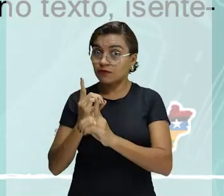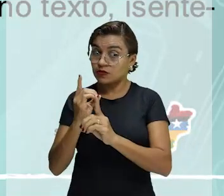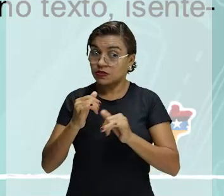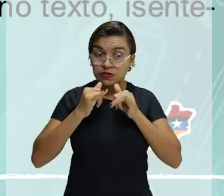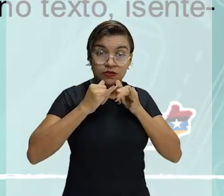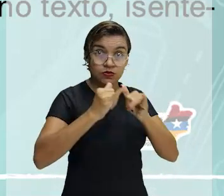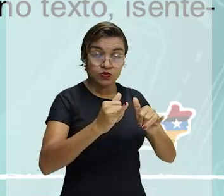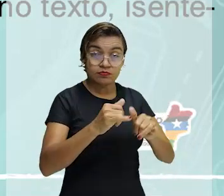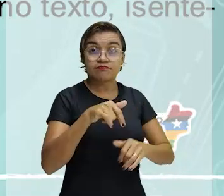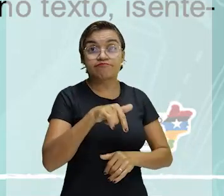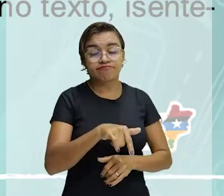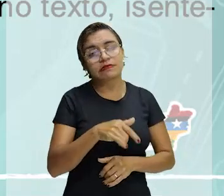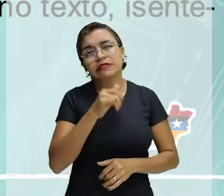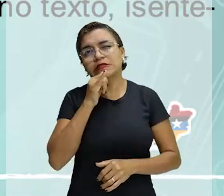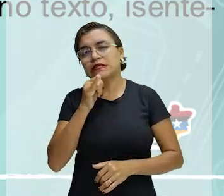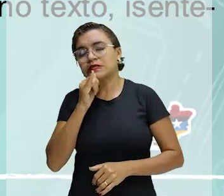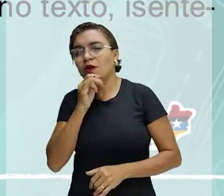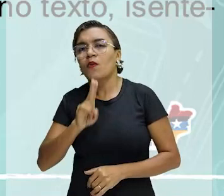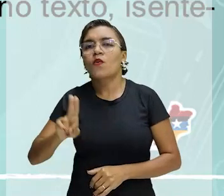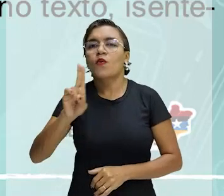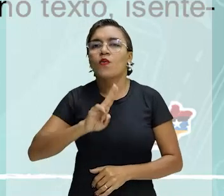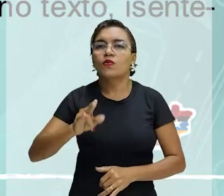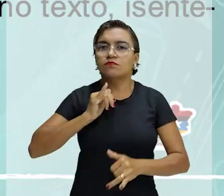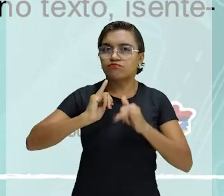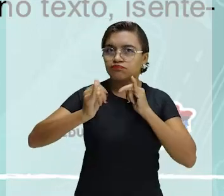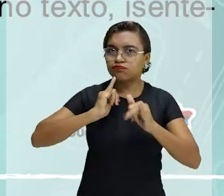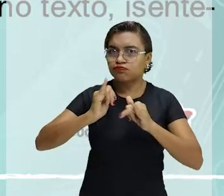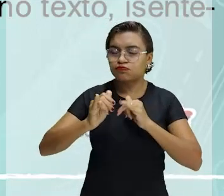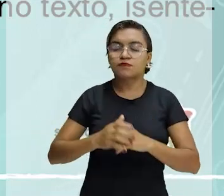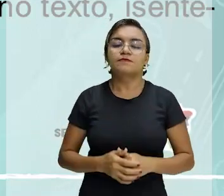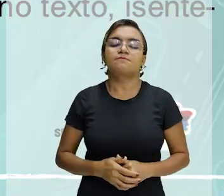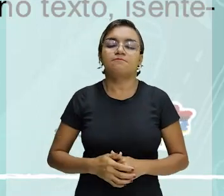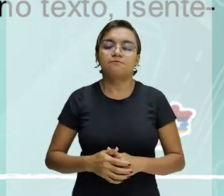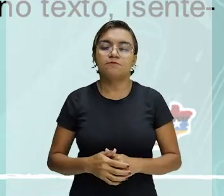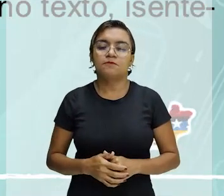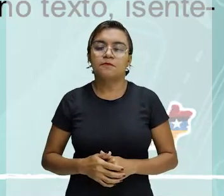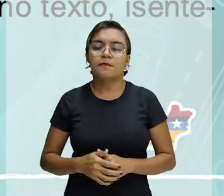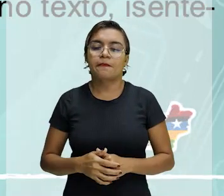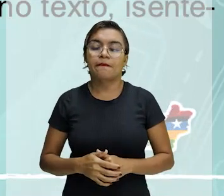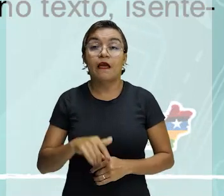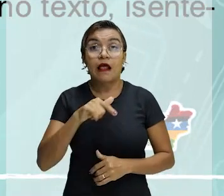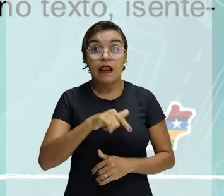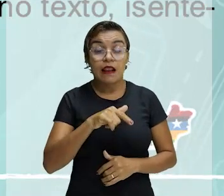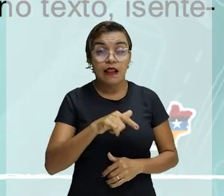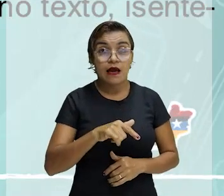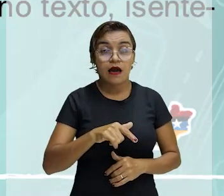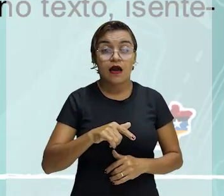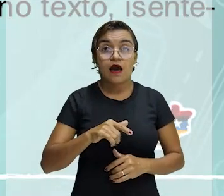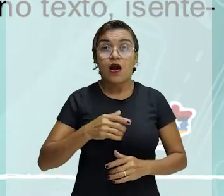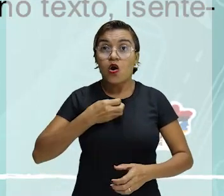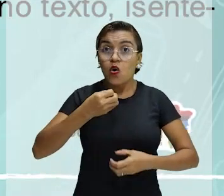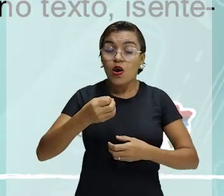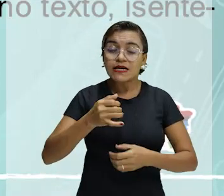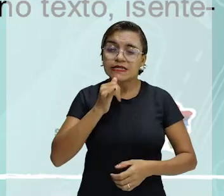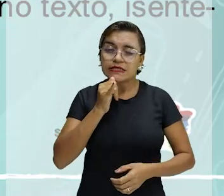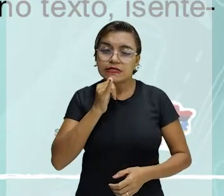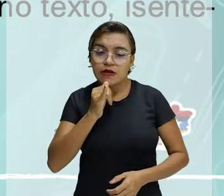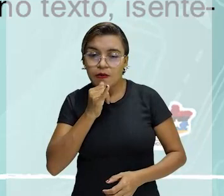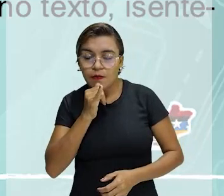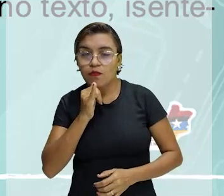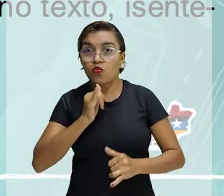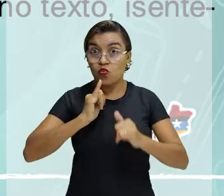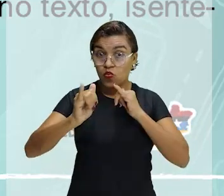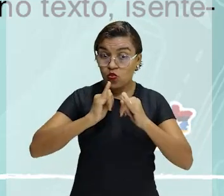na notícia. Emprego do discurso direto e do discurso indireto. Na notícia, o discurso predominante é o indireto,